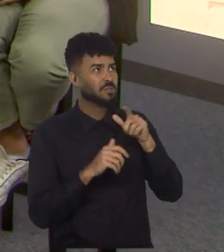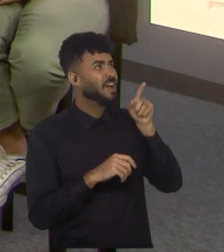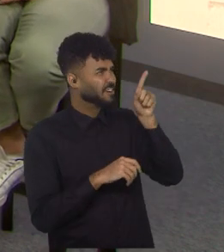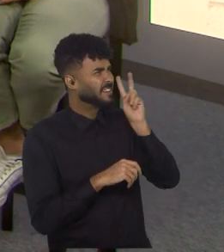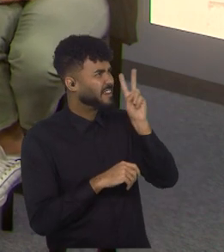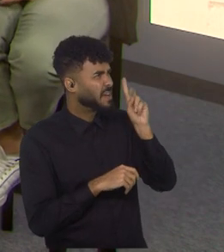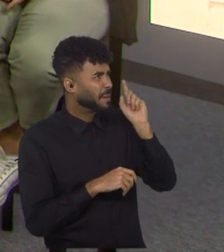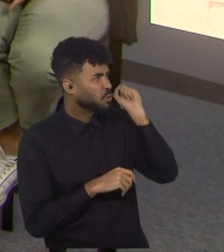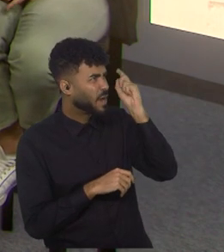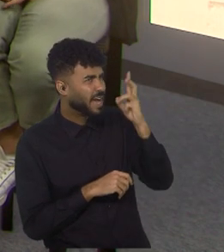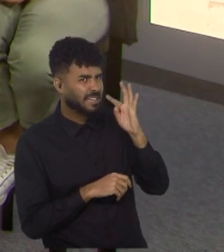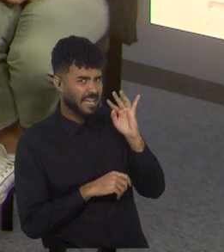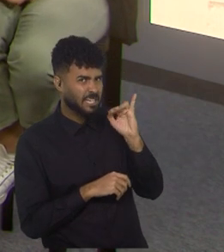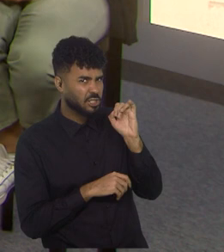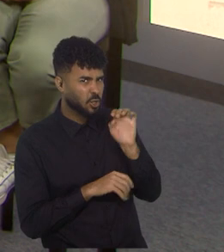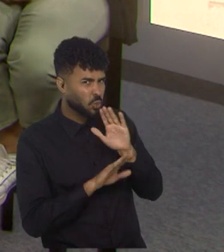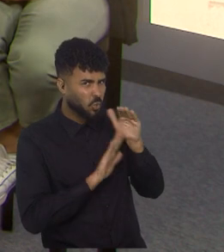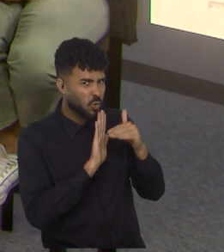de madrugada, ou, Thaís?